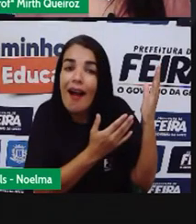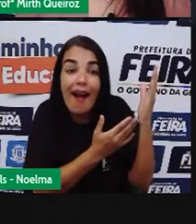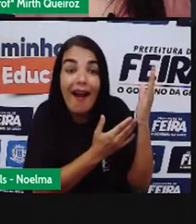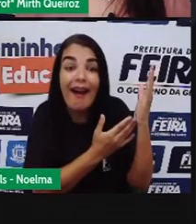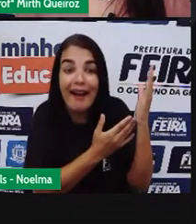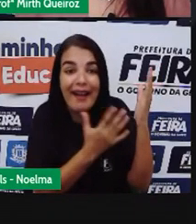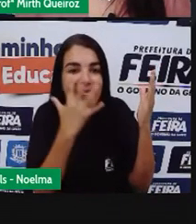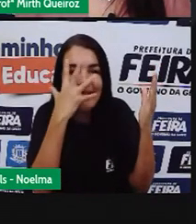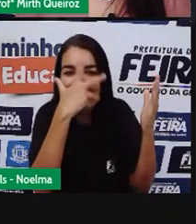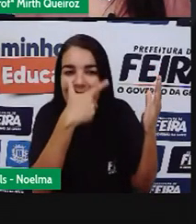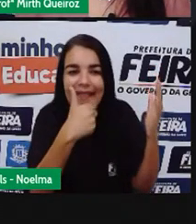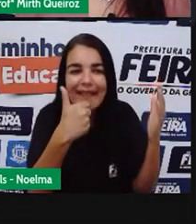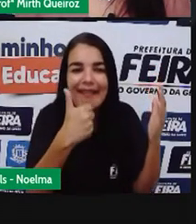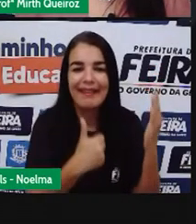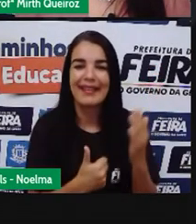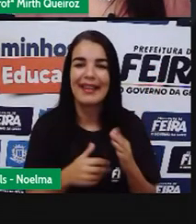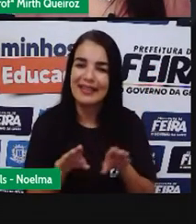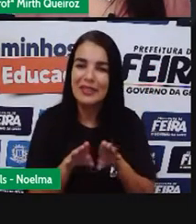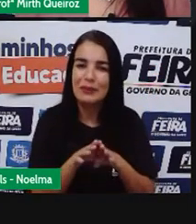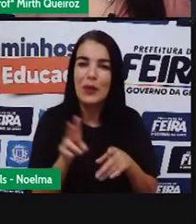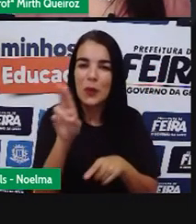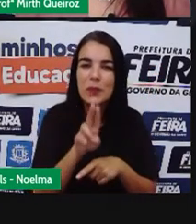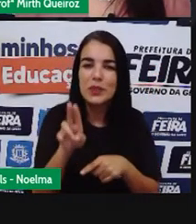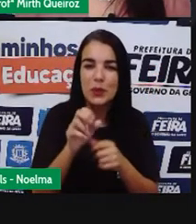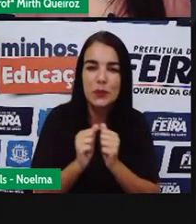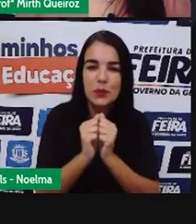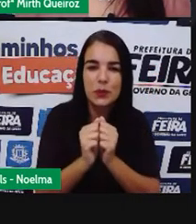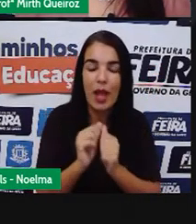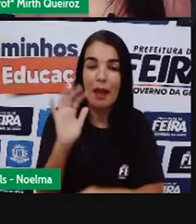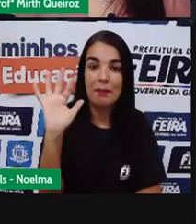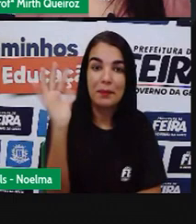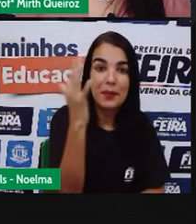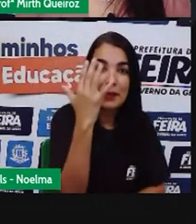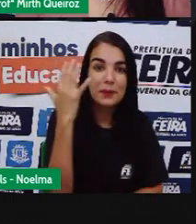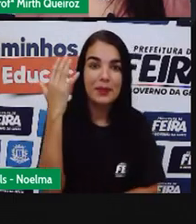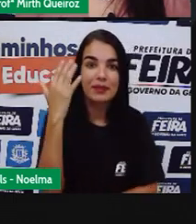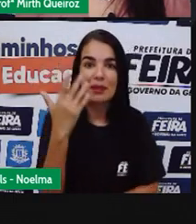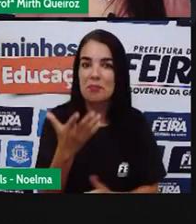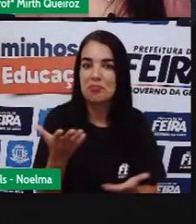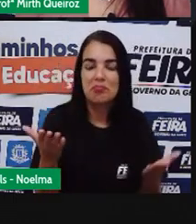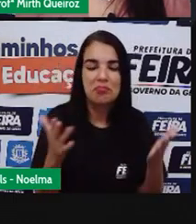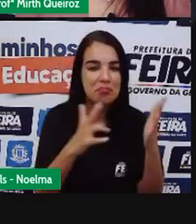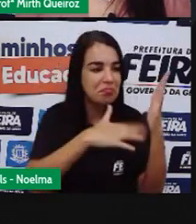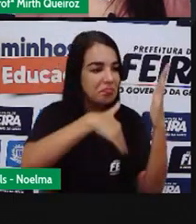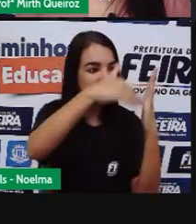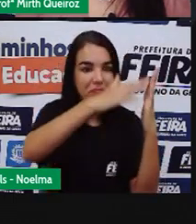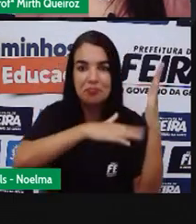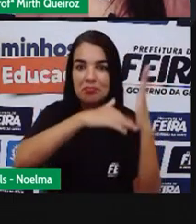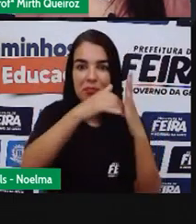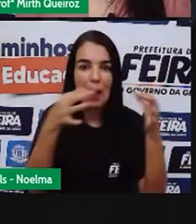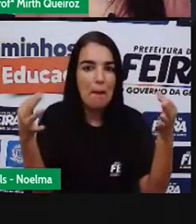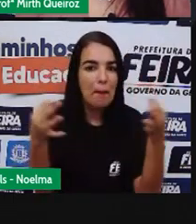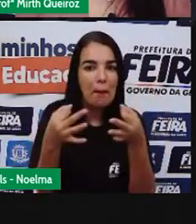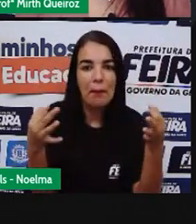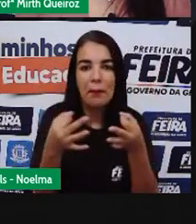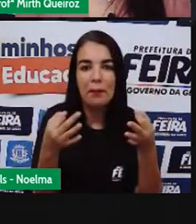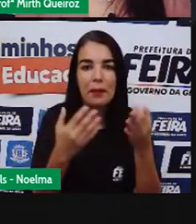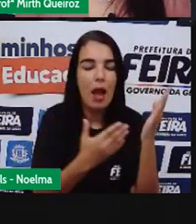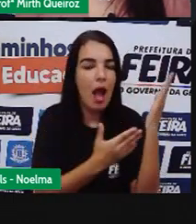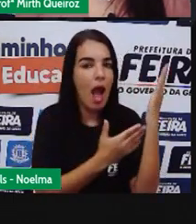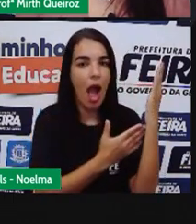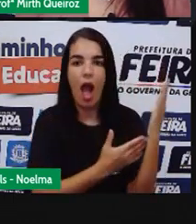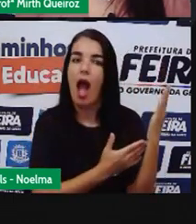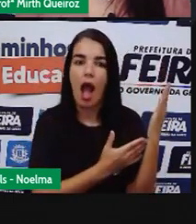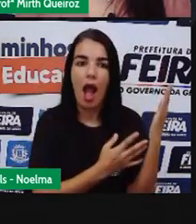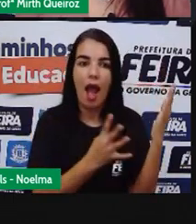A natureza Para complementar É uma arte Exuberante Maravilhosa Olha